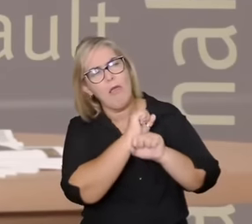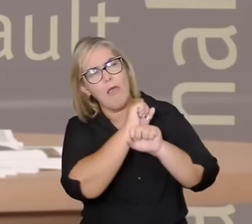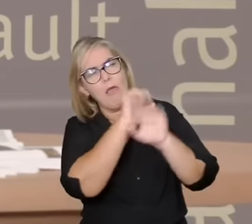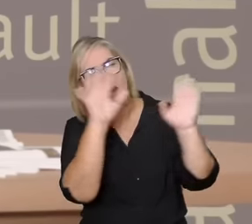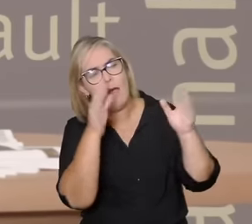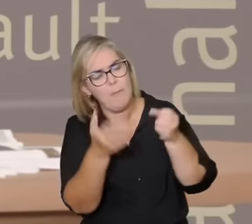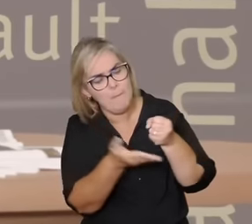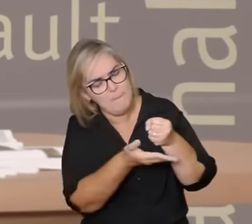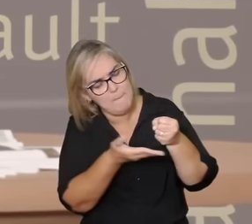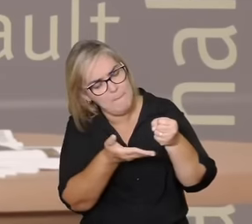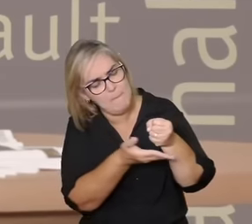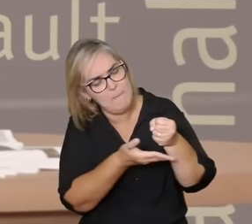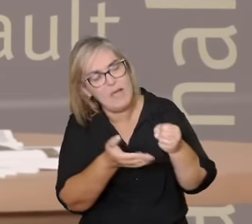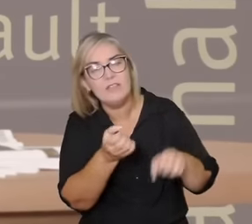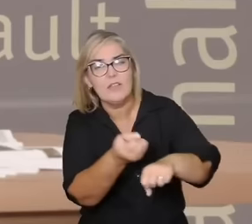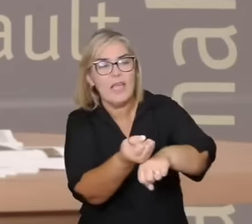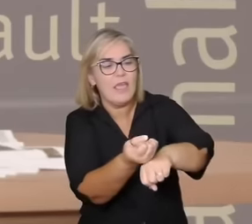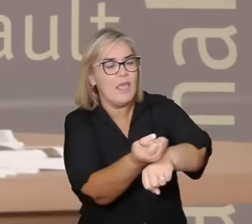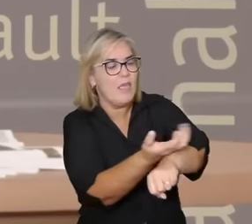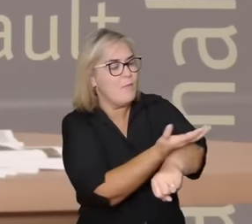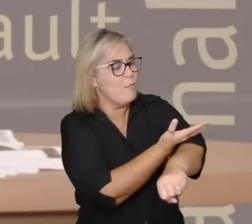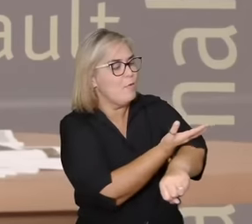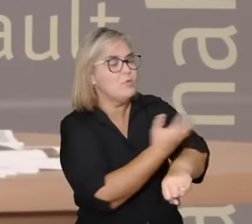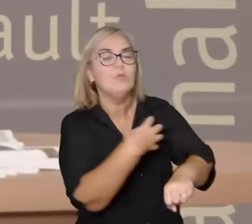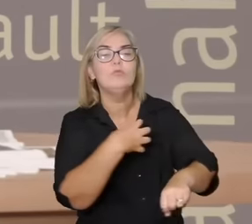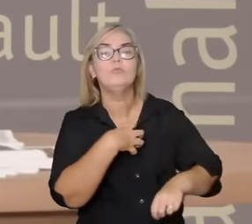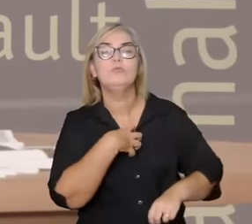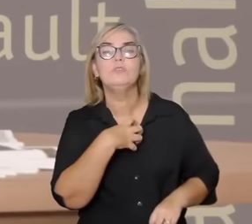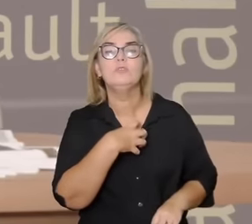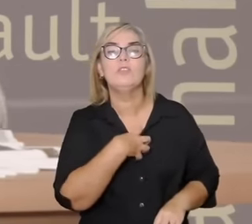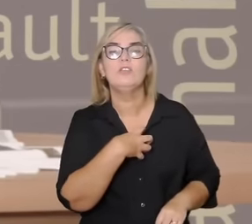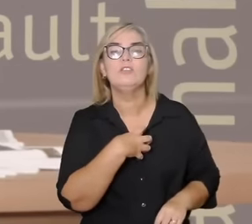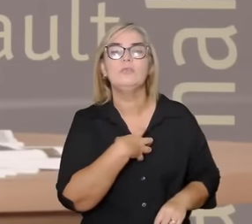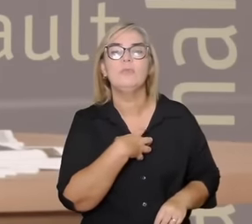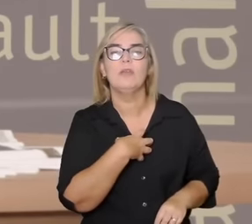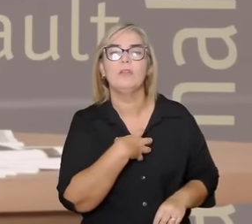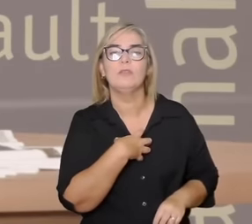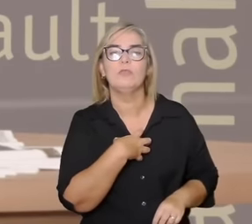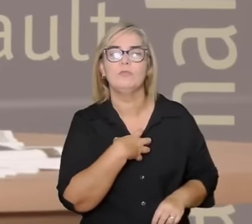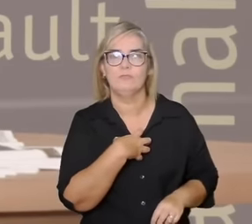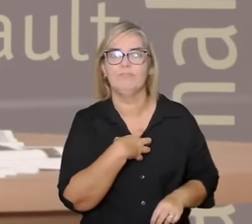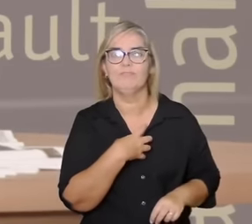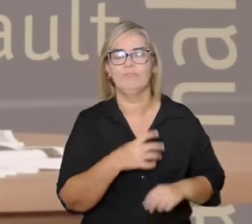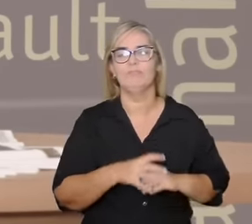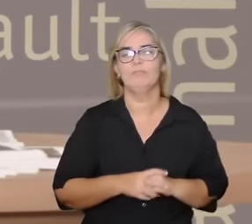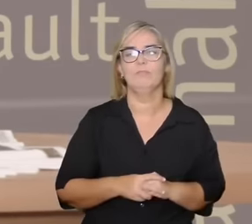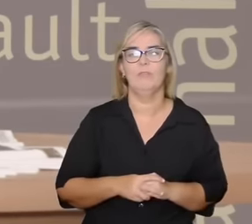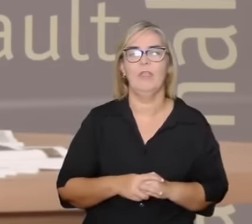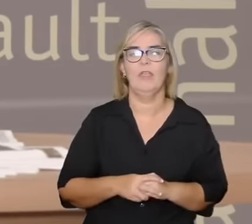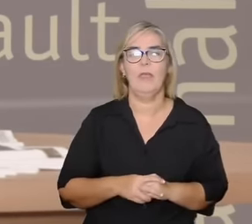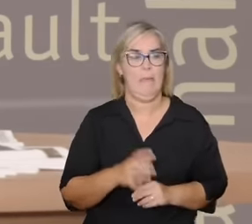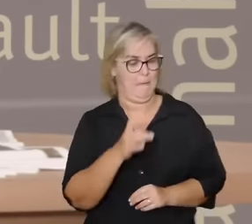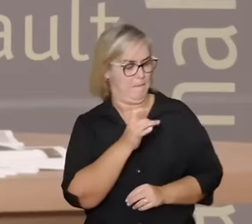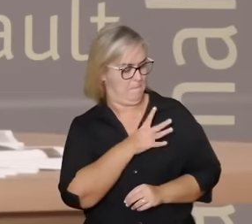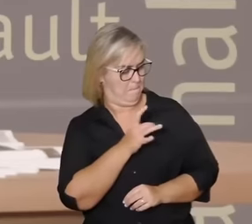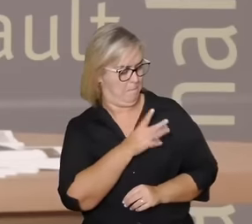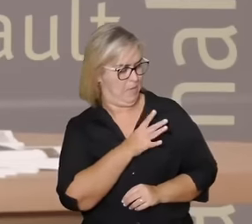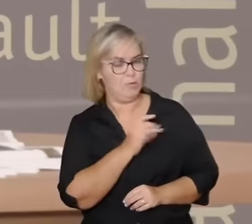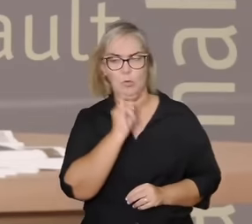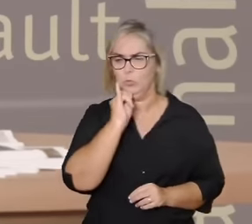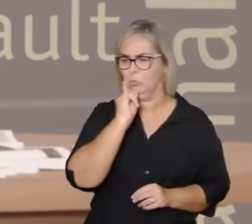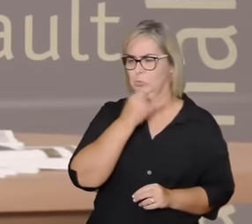as emoções secundárias ou sentimentos que é uma composição entre as emoções então medo com tristeza